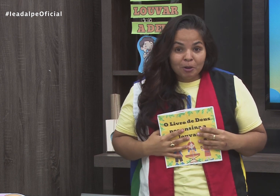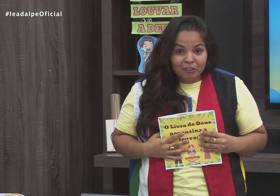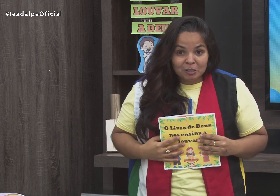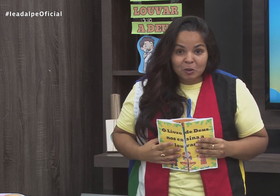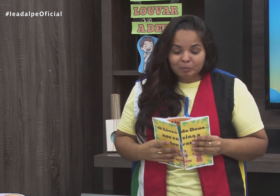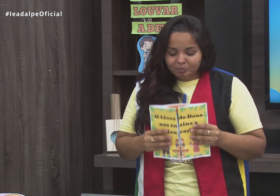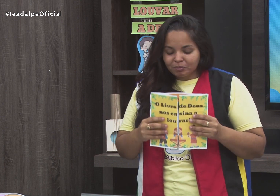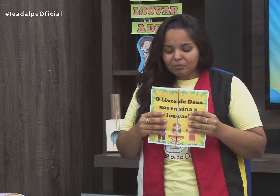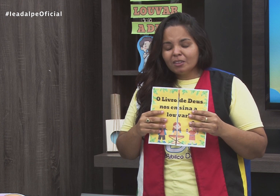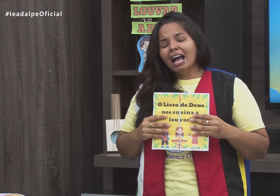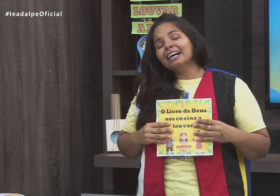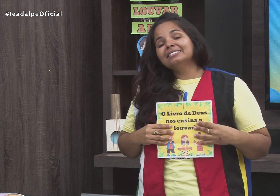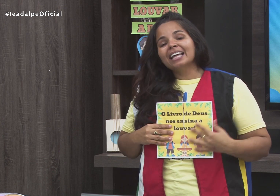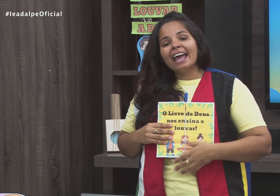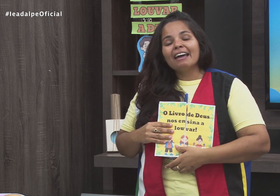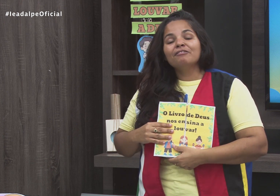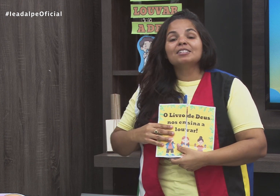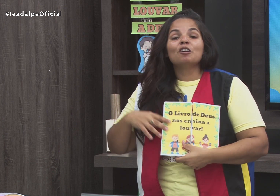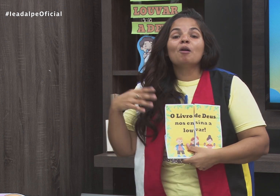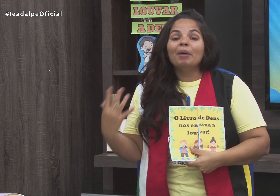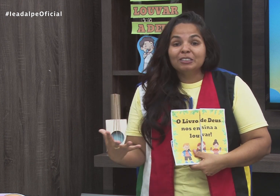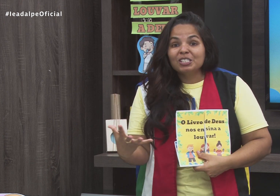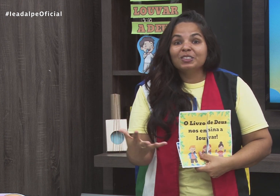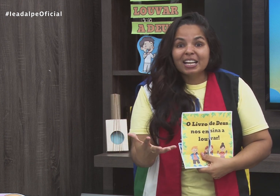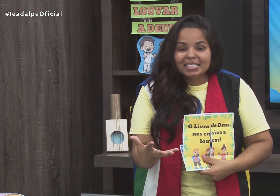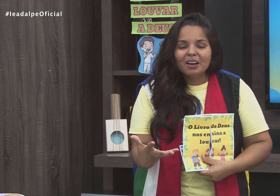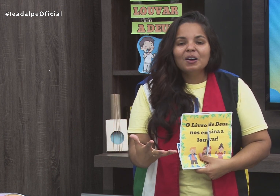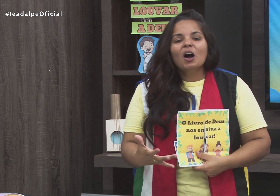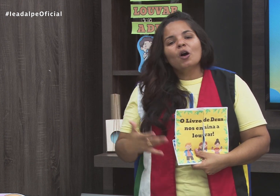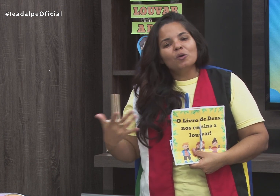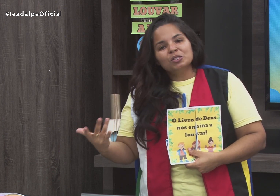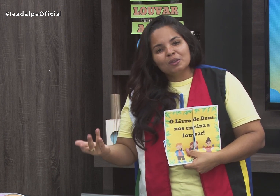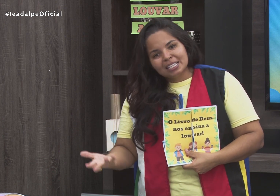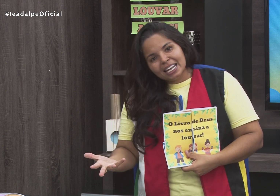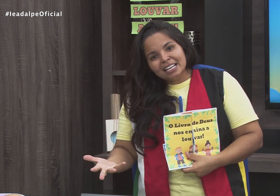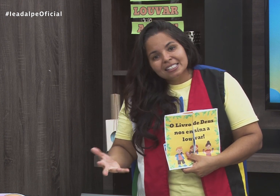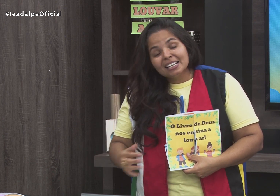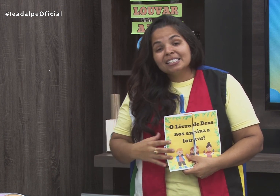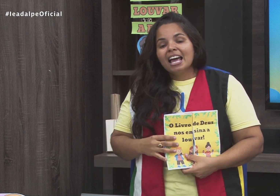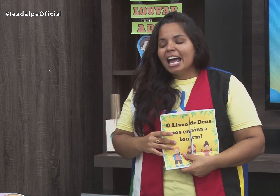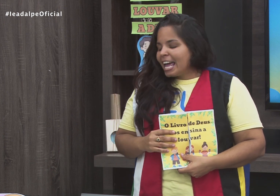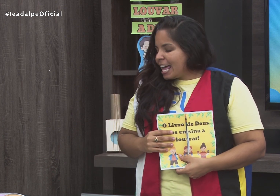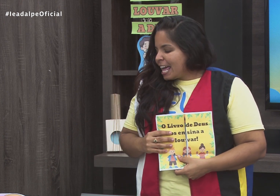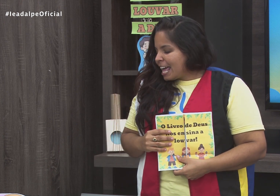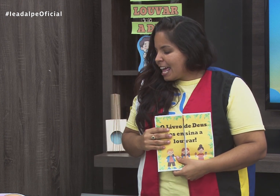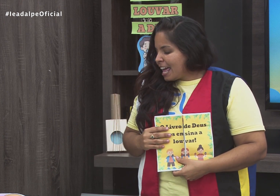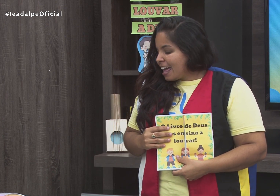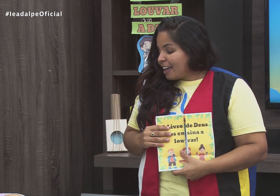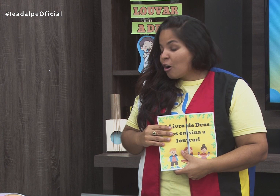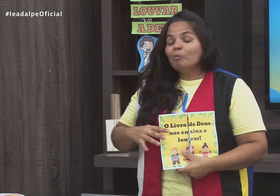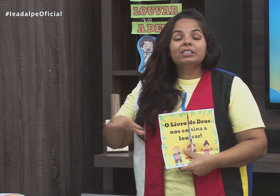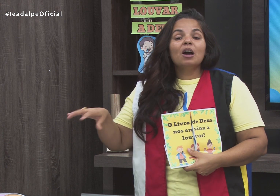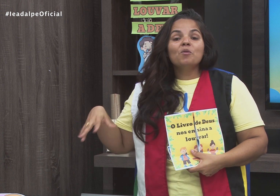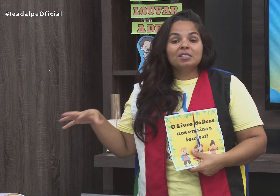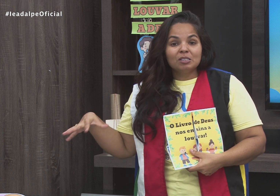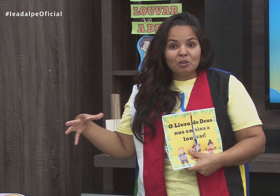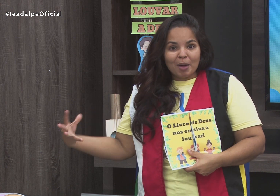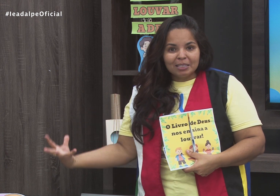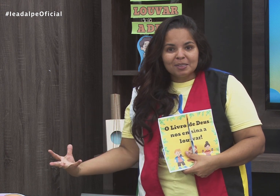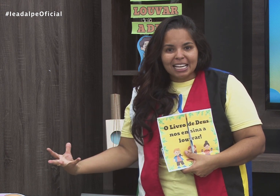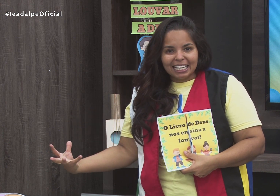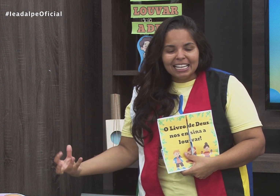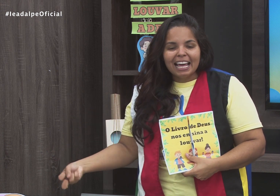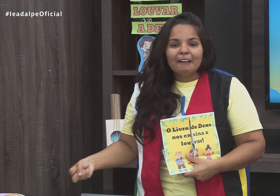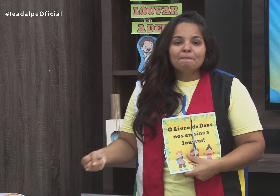pode, professor, até fazer um momento de adoração com as suas crianças. Como tem alguns